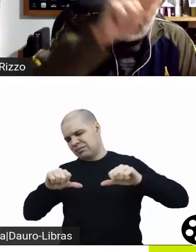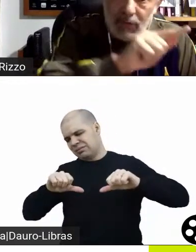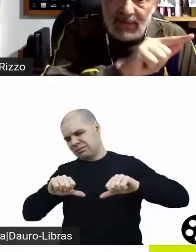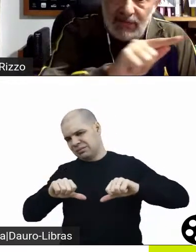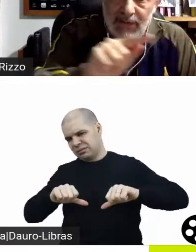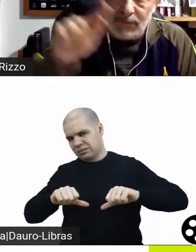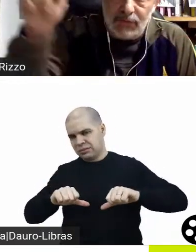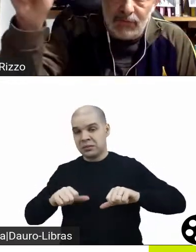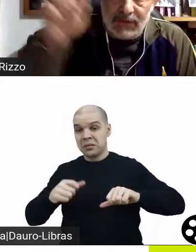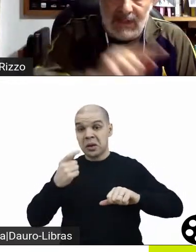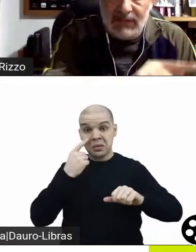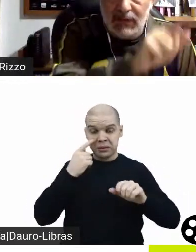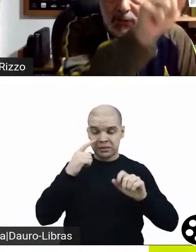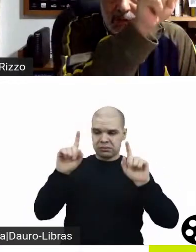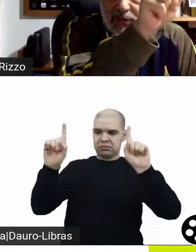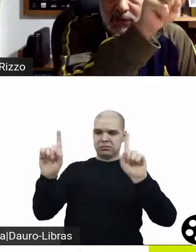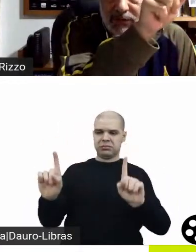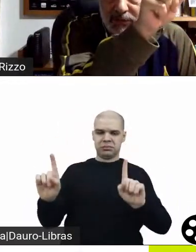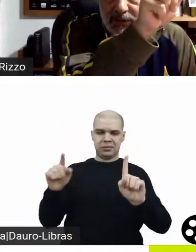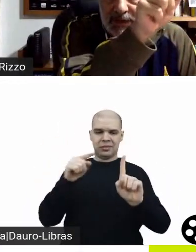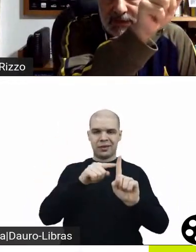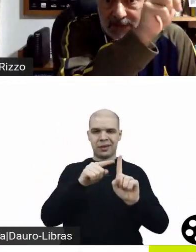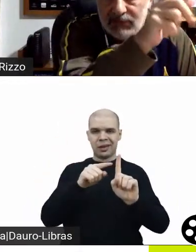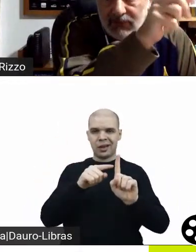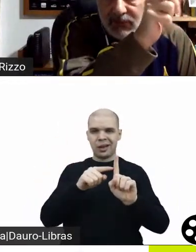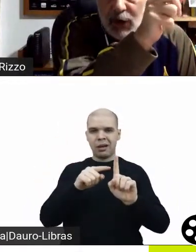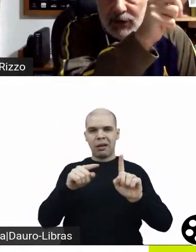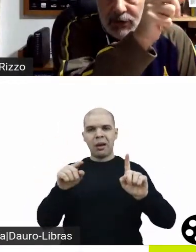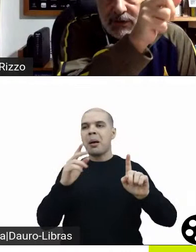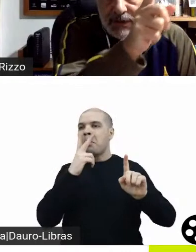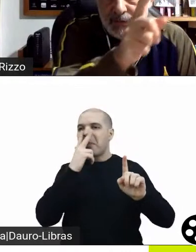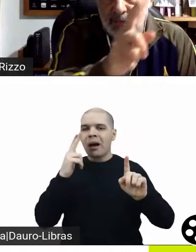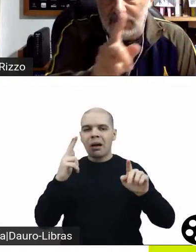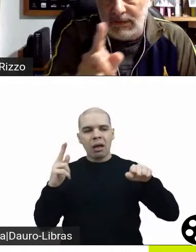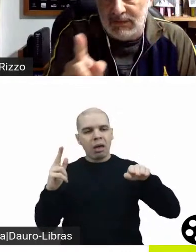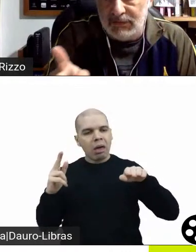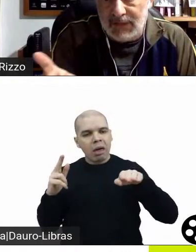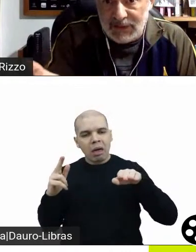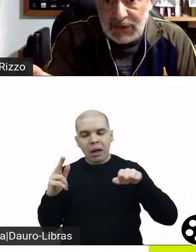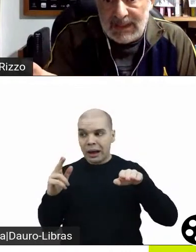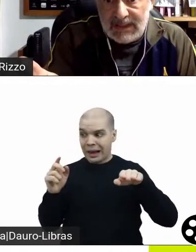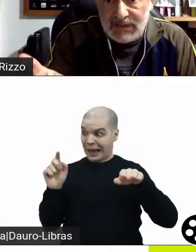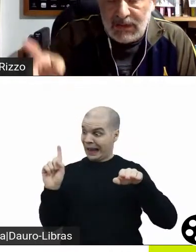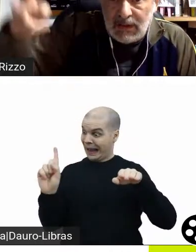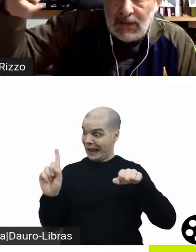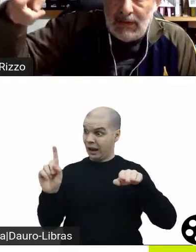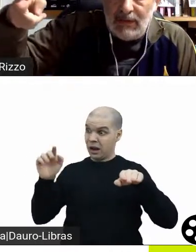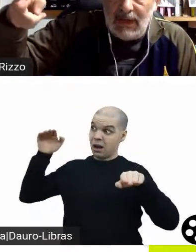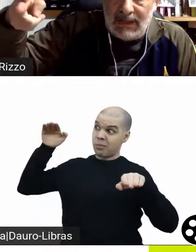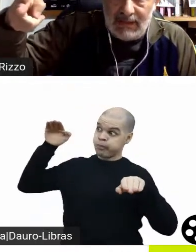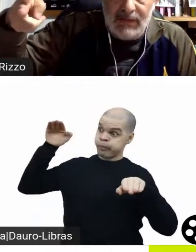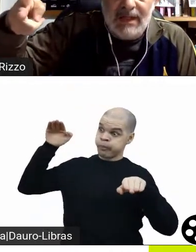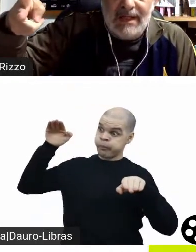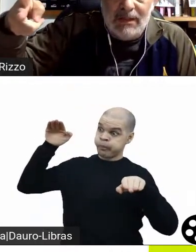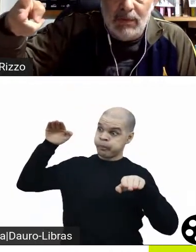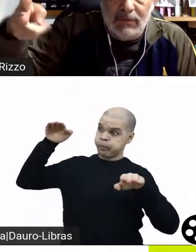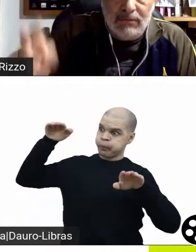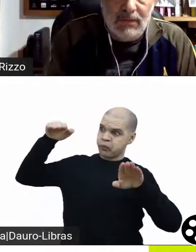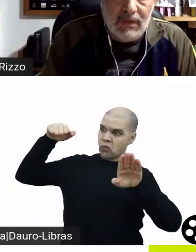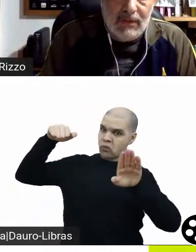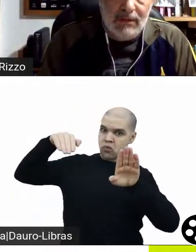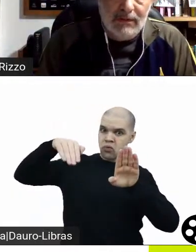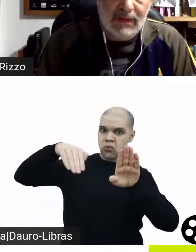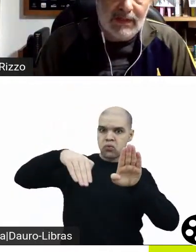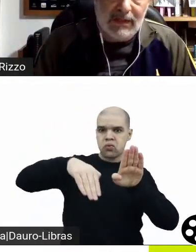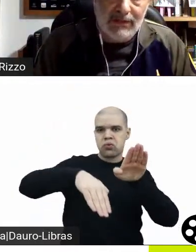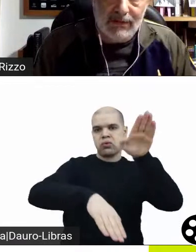personagem que começa frágil e se fortalece, a outra que está forte no início e se fragiliza, e aí elas se equilibram